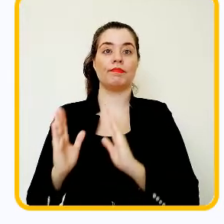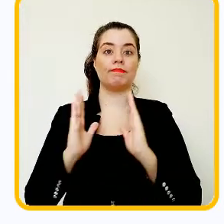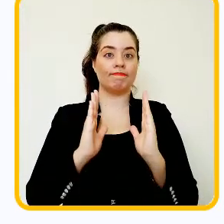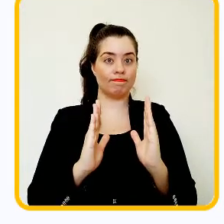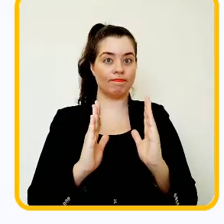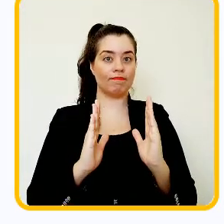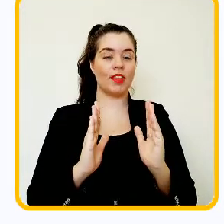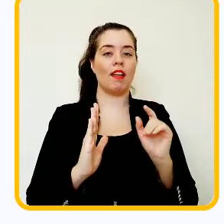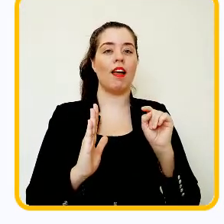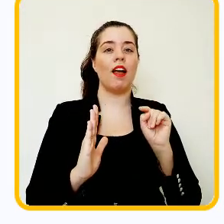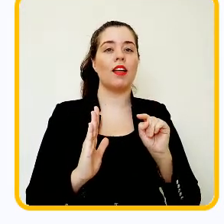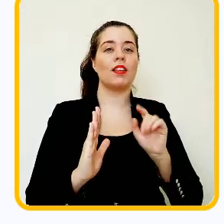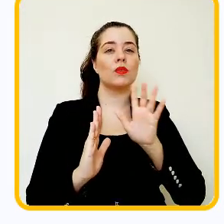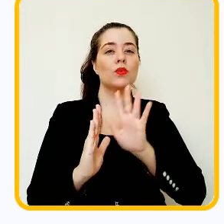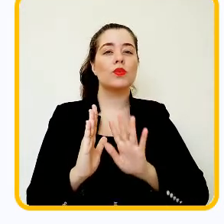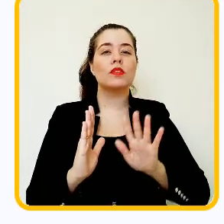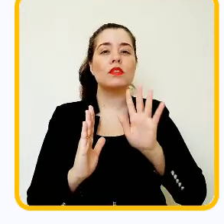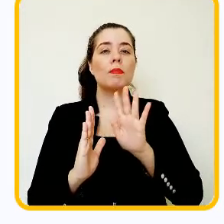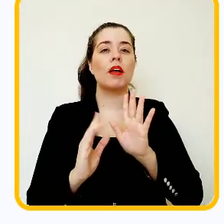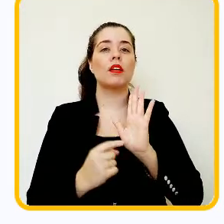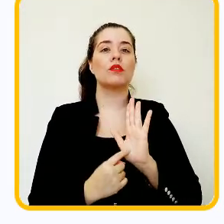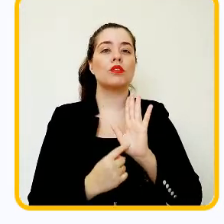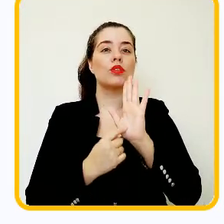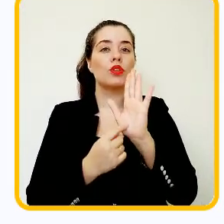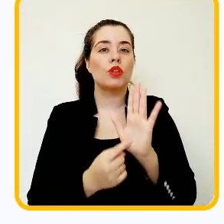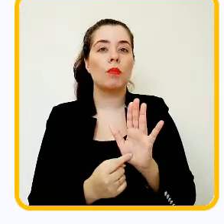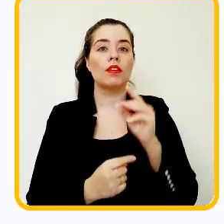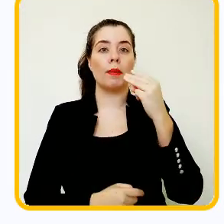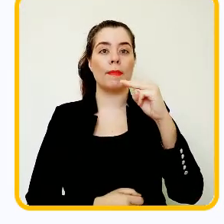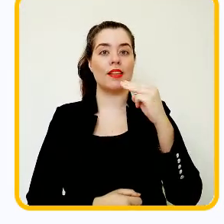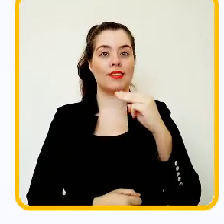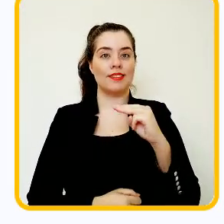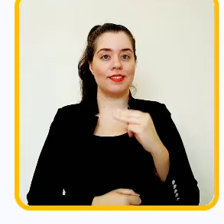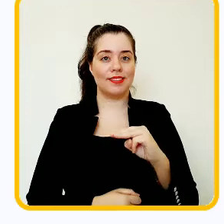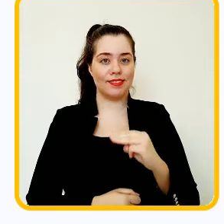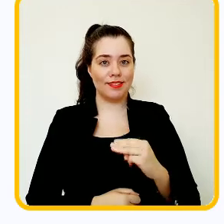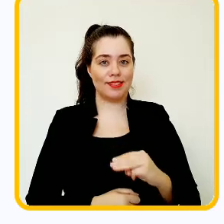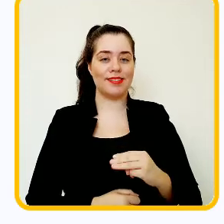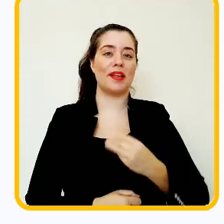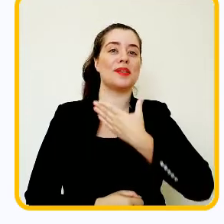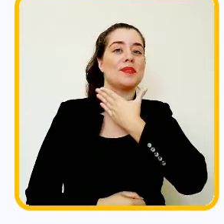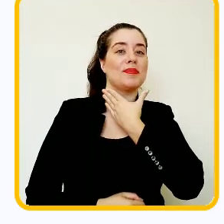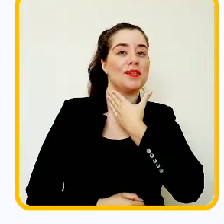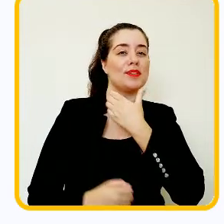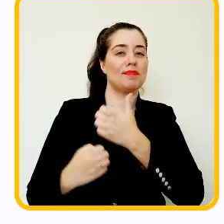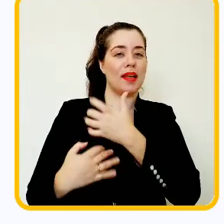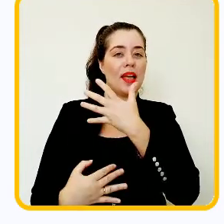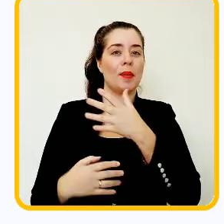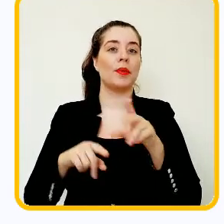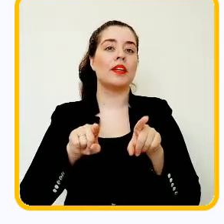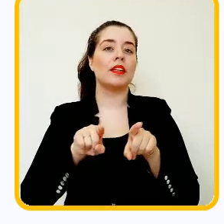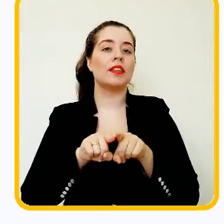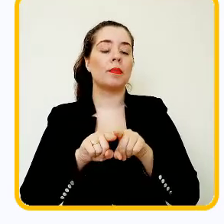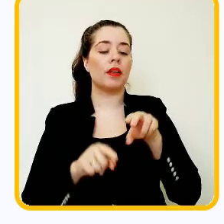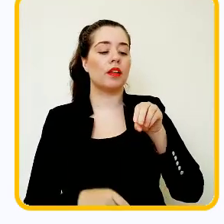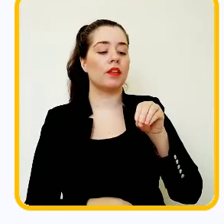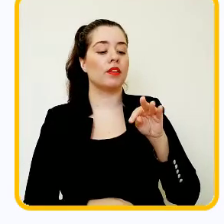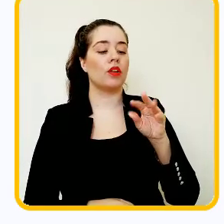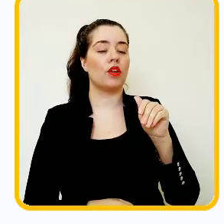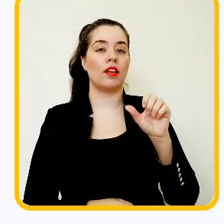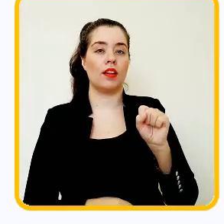Em seguida, fica o espaço onde são apresentadas as mensagens de bate-papo e também as notas